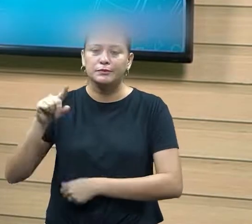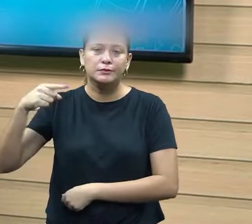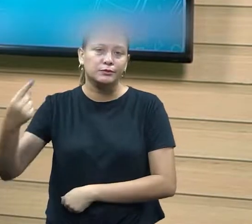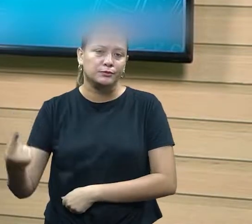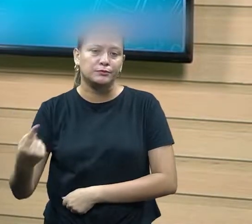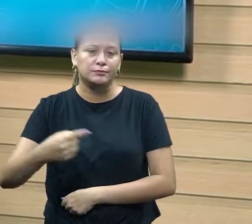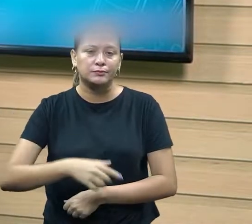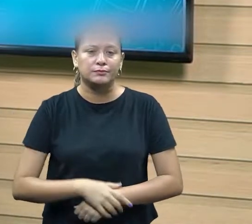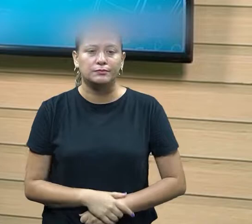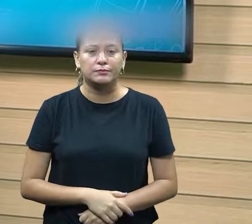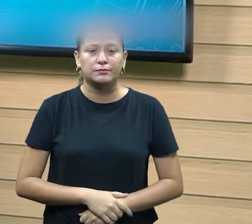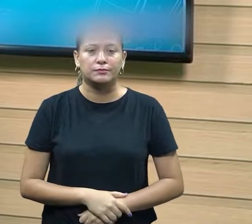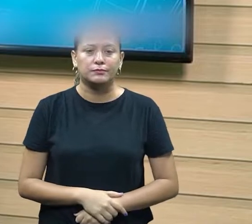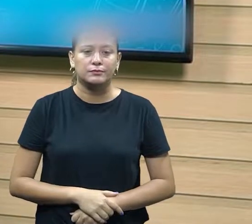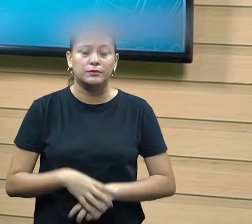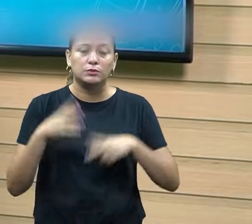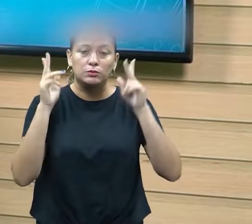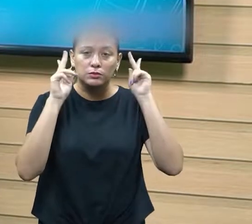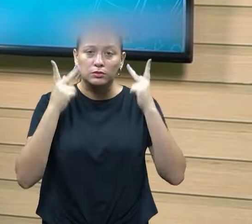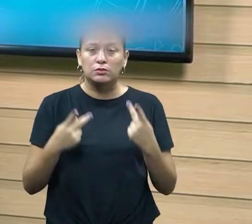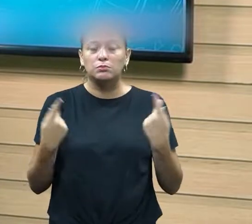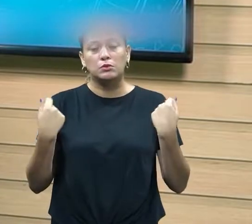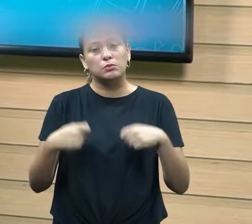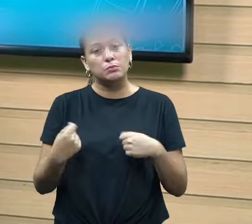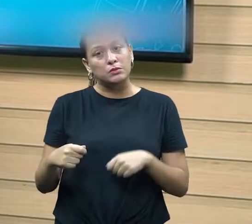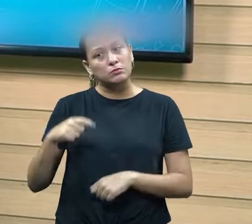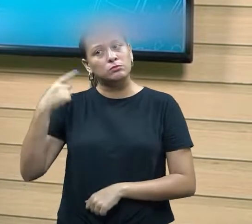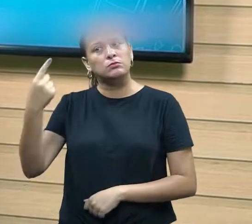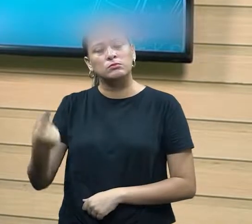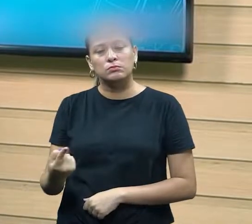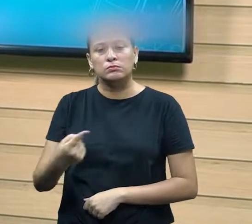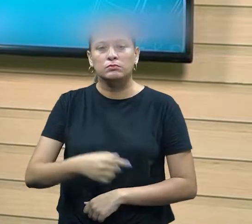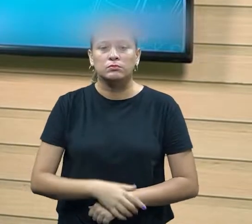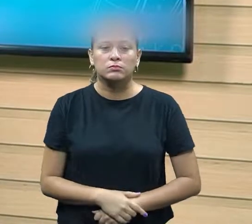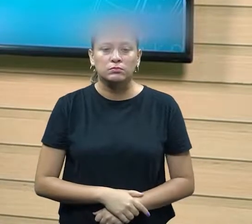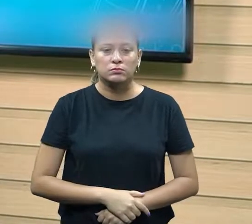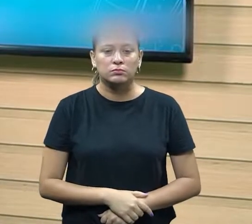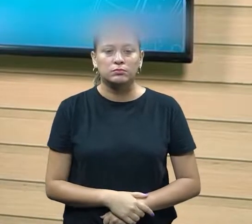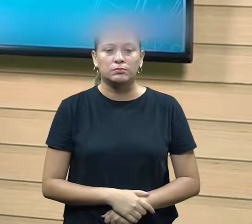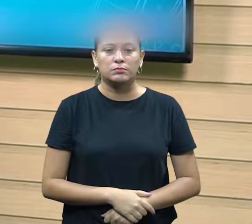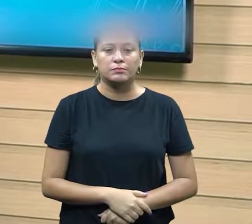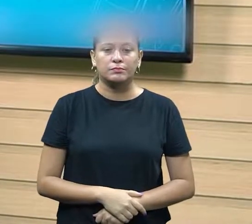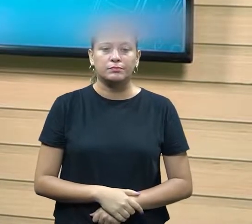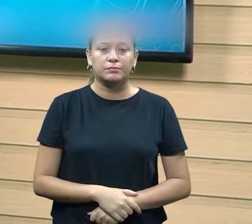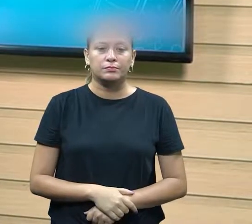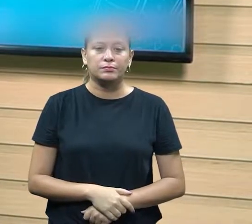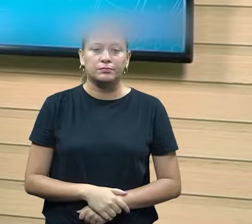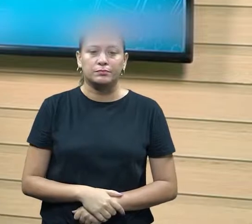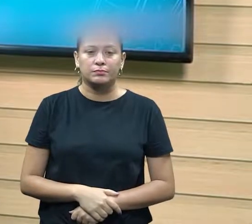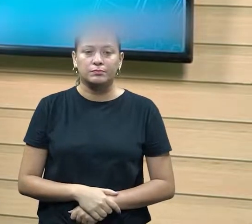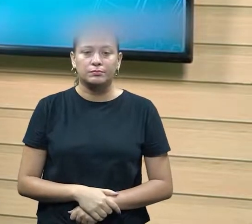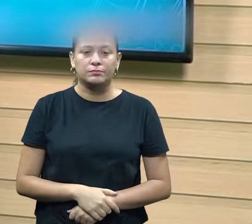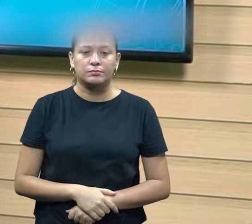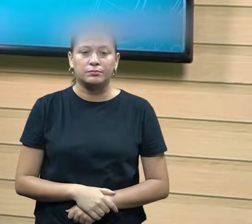é isso o ser humano ele precisa do outro né até vamos dizer assim para